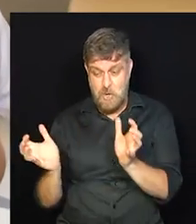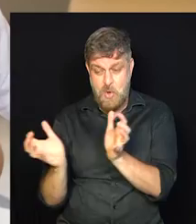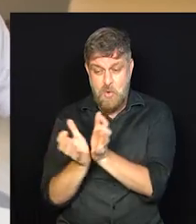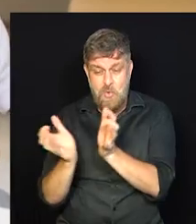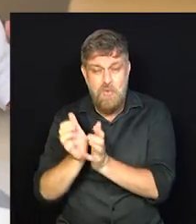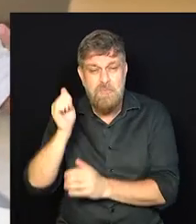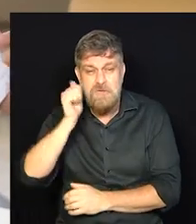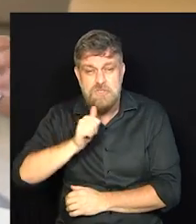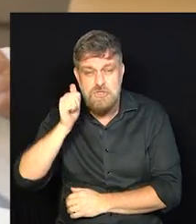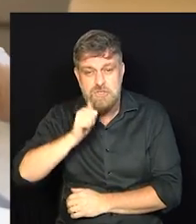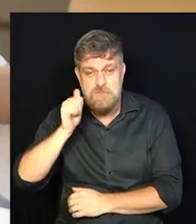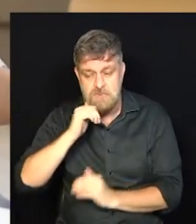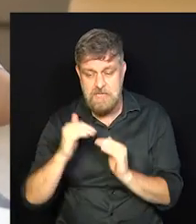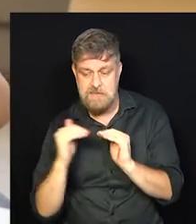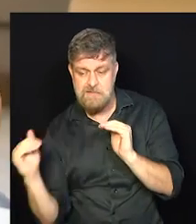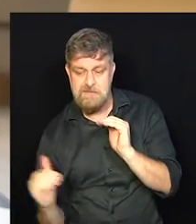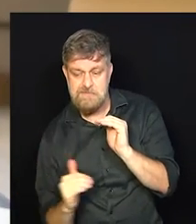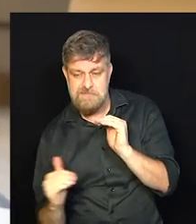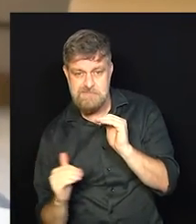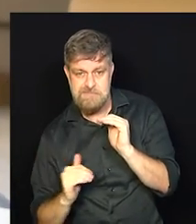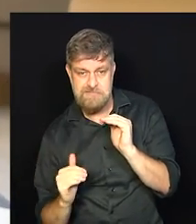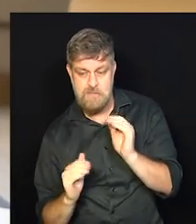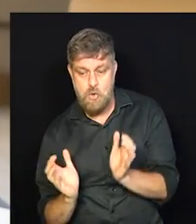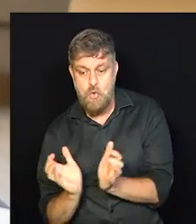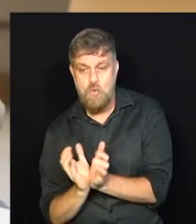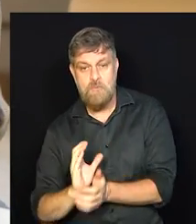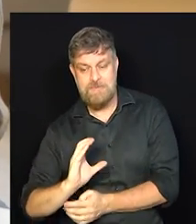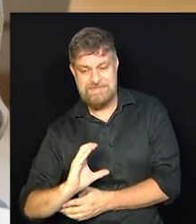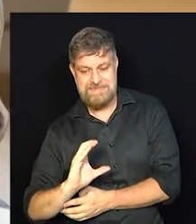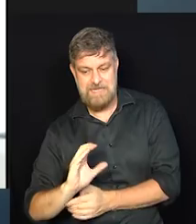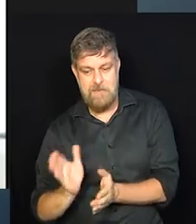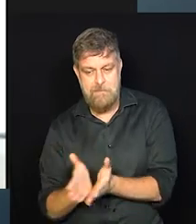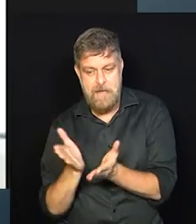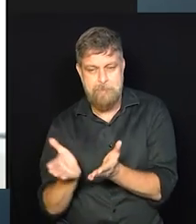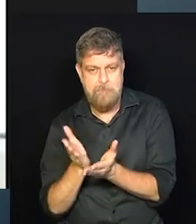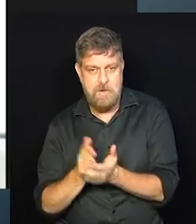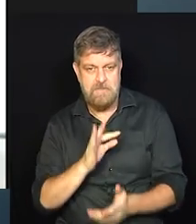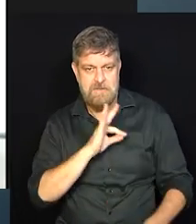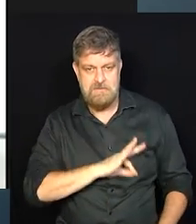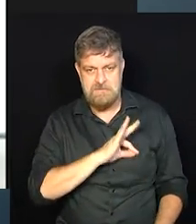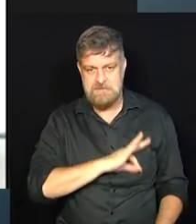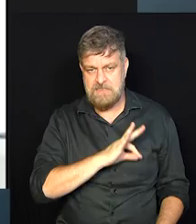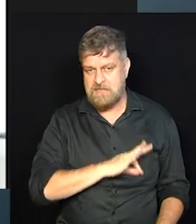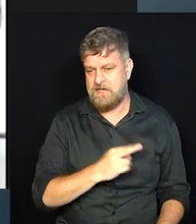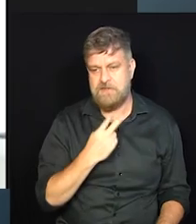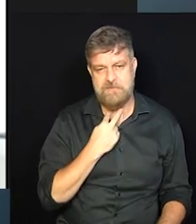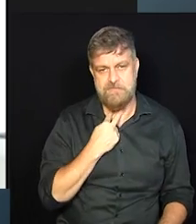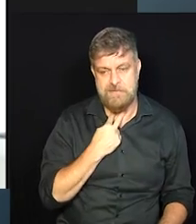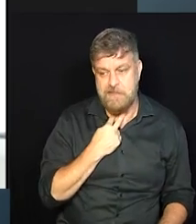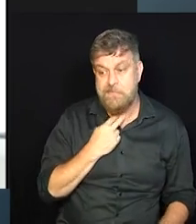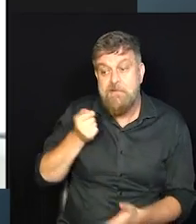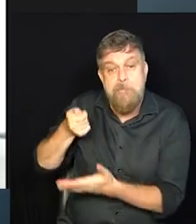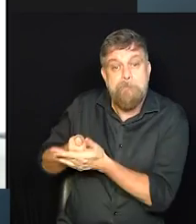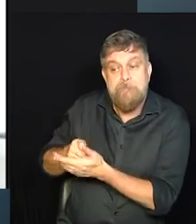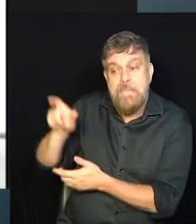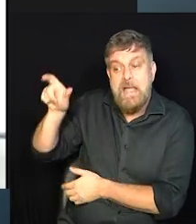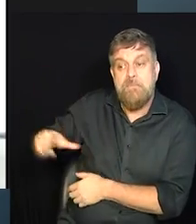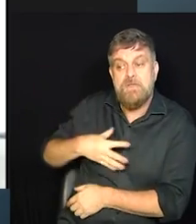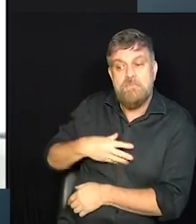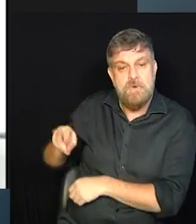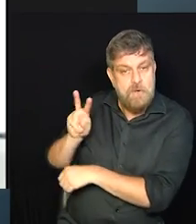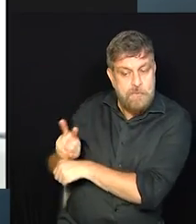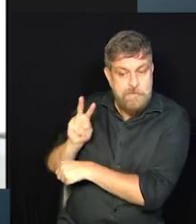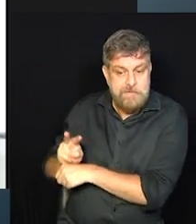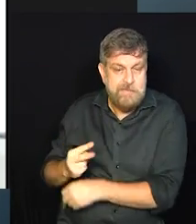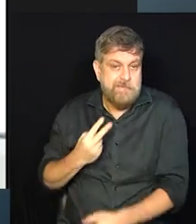de mulheres da classe C que muitas vezes o valor do salário não daria nem para ela carcerizar o cuidado desse filho, né?